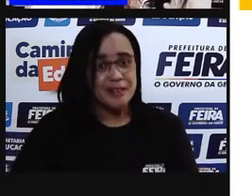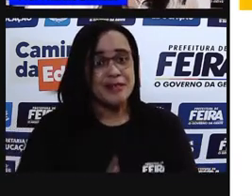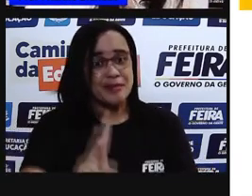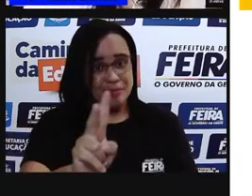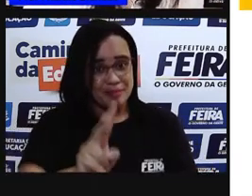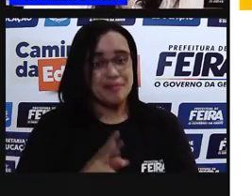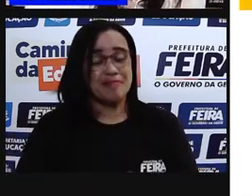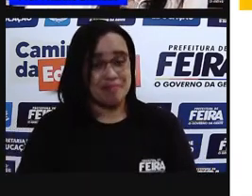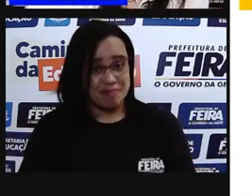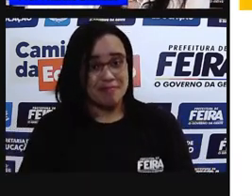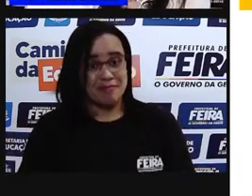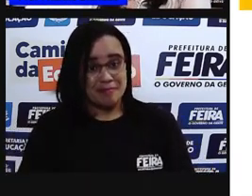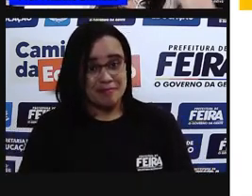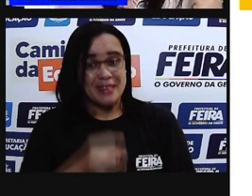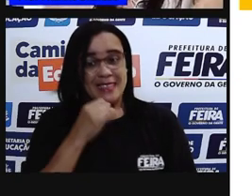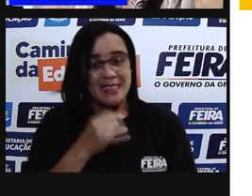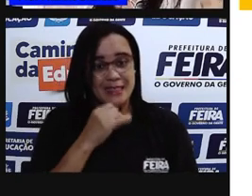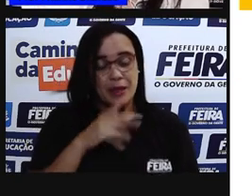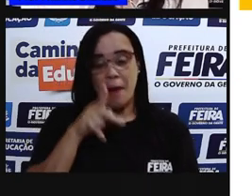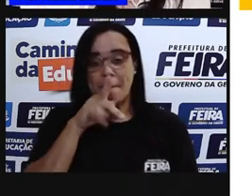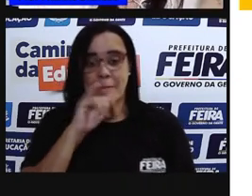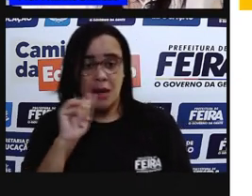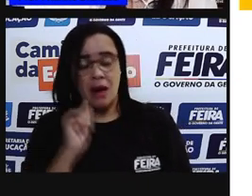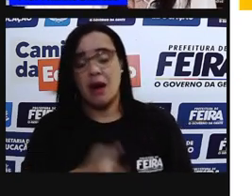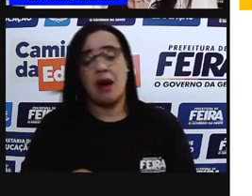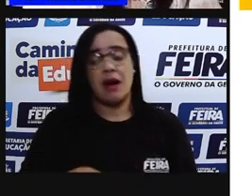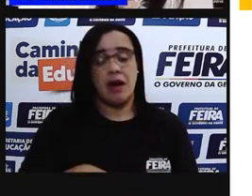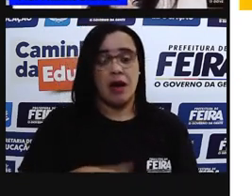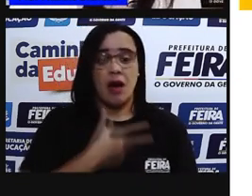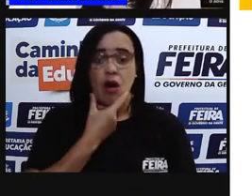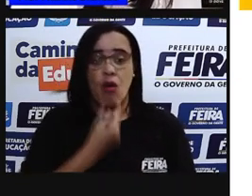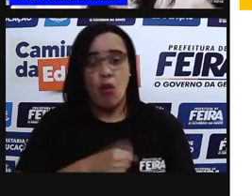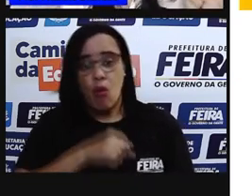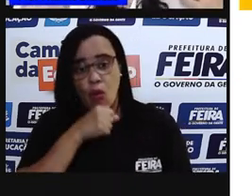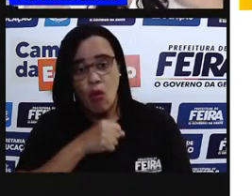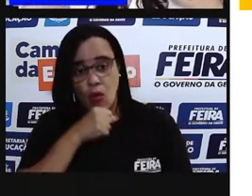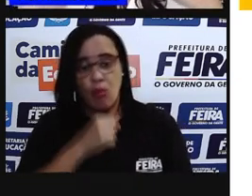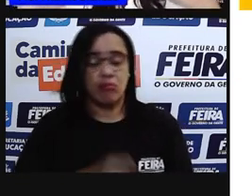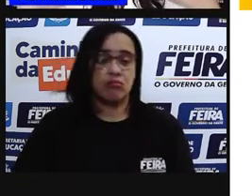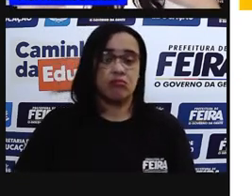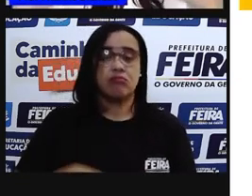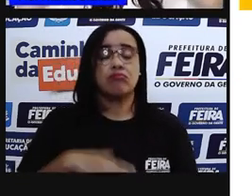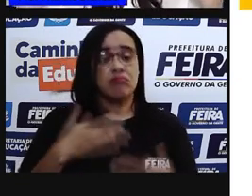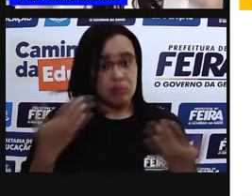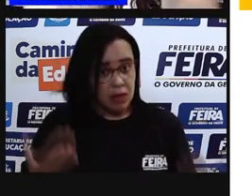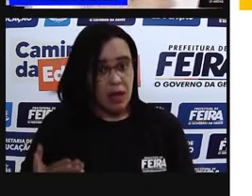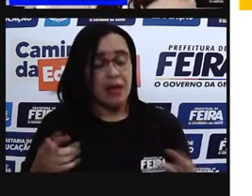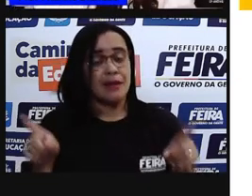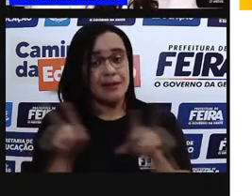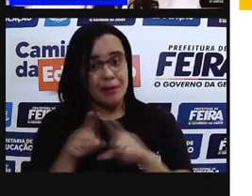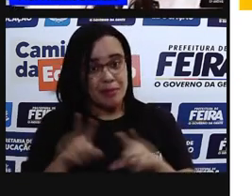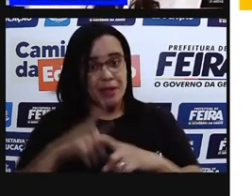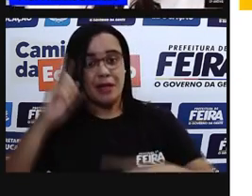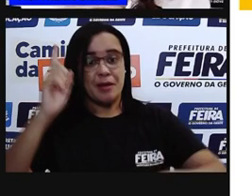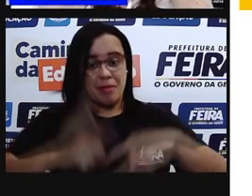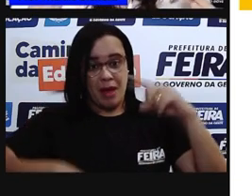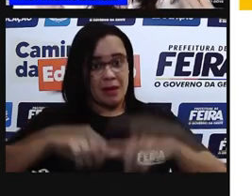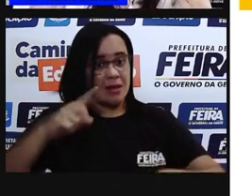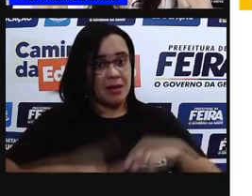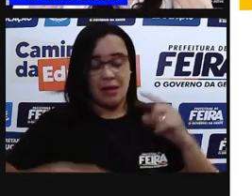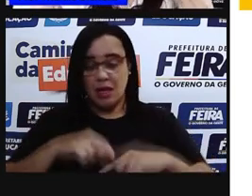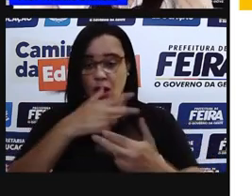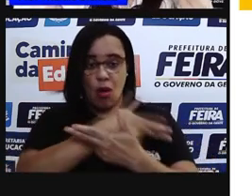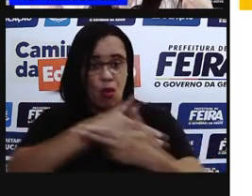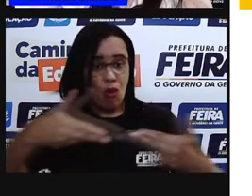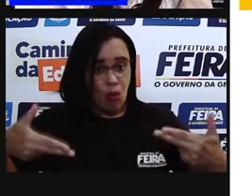bens materiais, essas tradições, né? Esses valores pra nós. No nosso físico, na